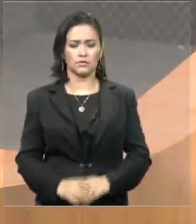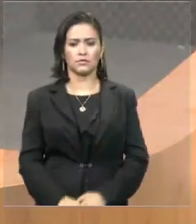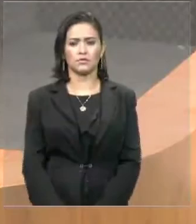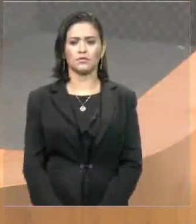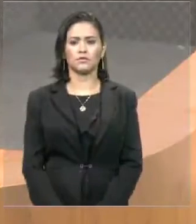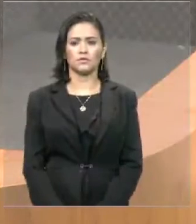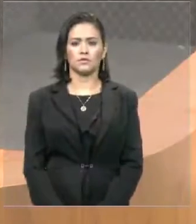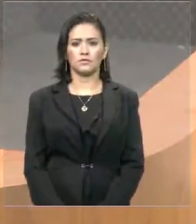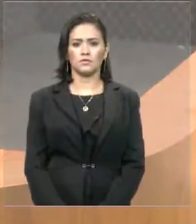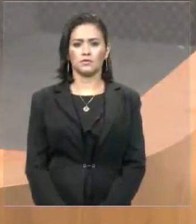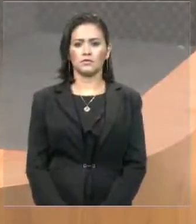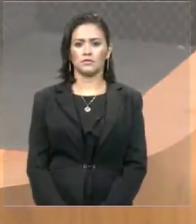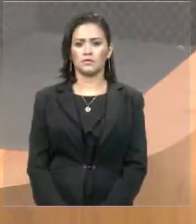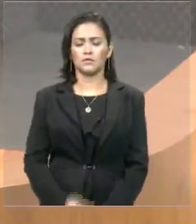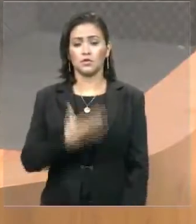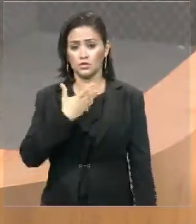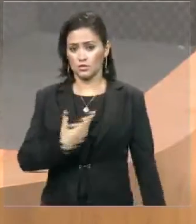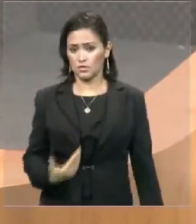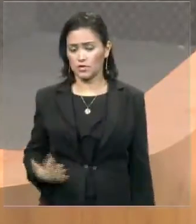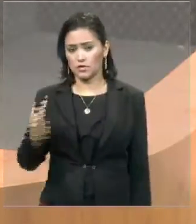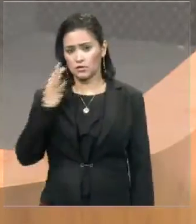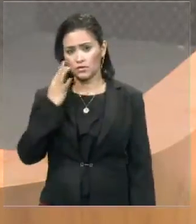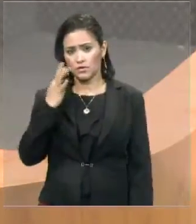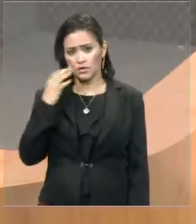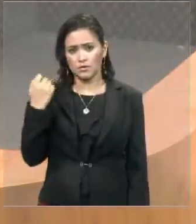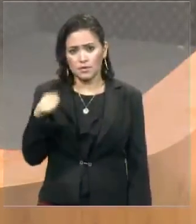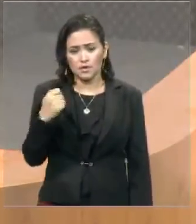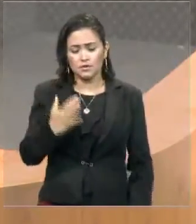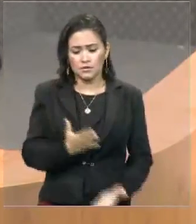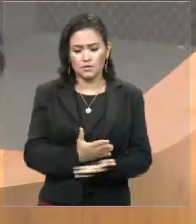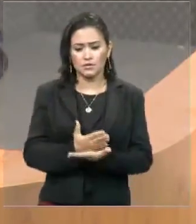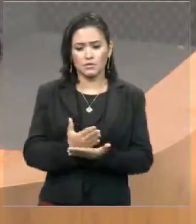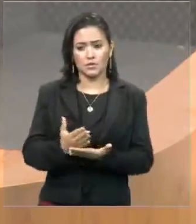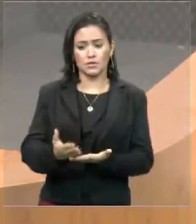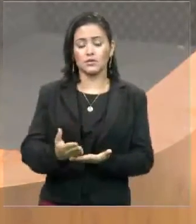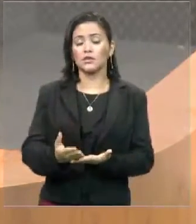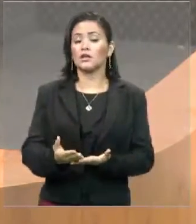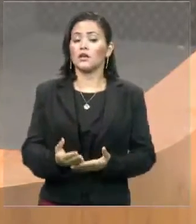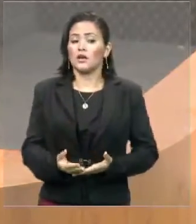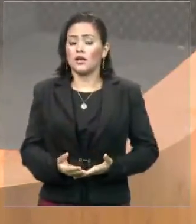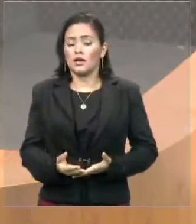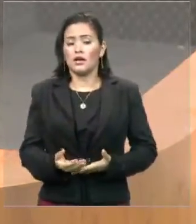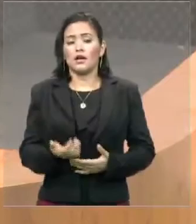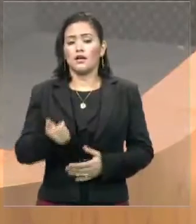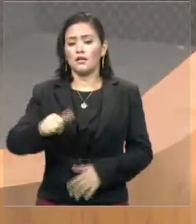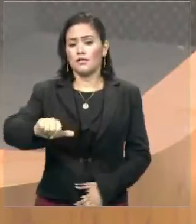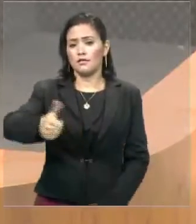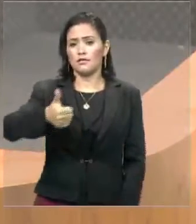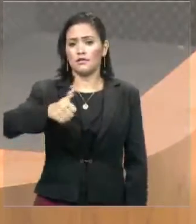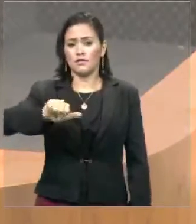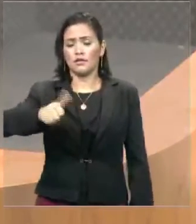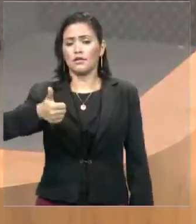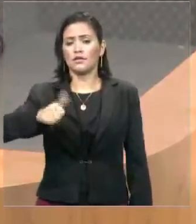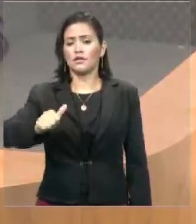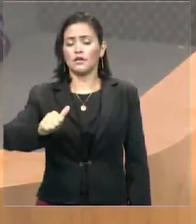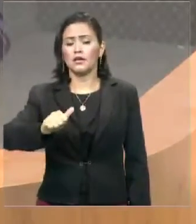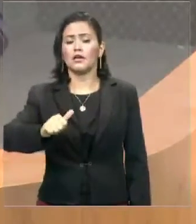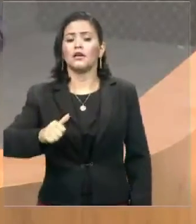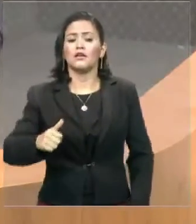o governador Flávio Dino tem que começar a priorizar os deputados desta casa.